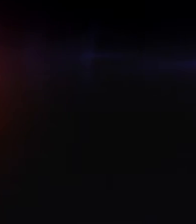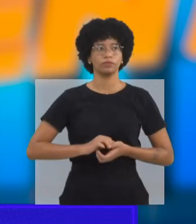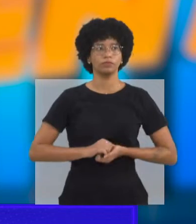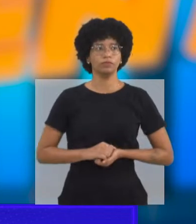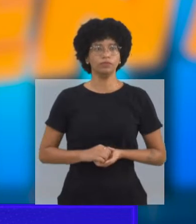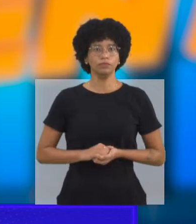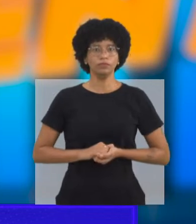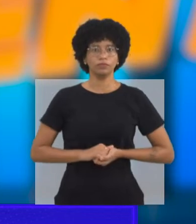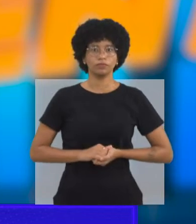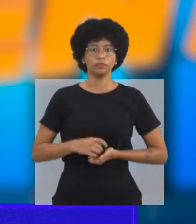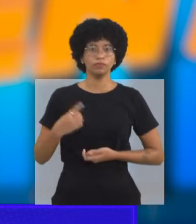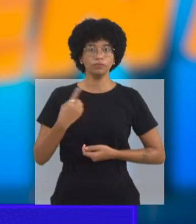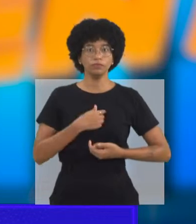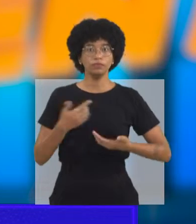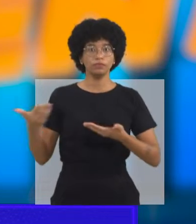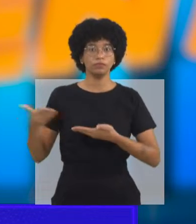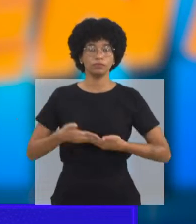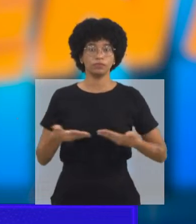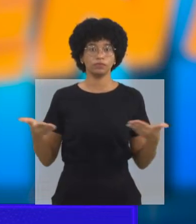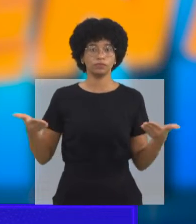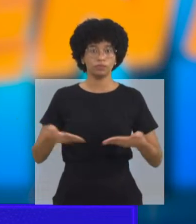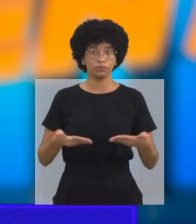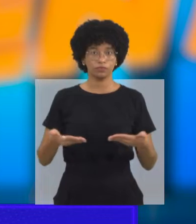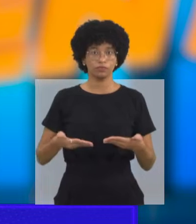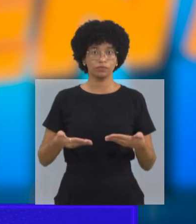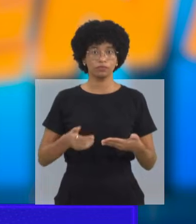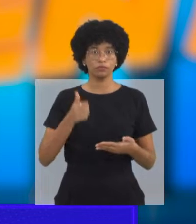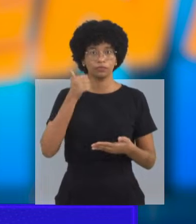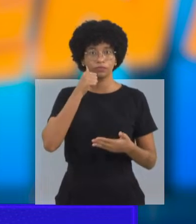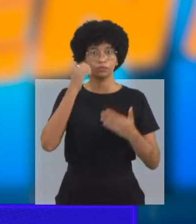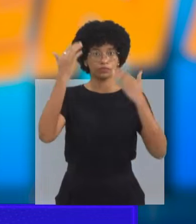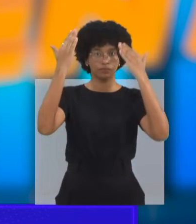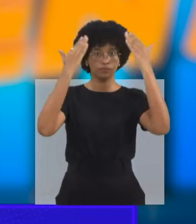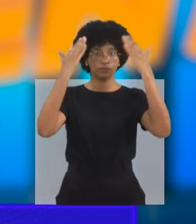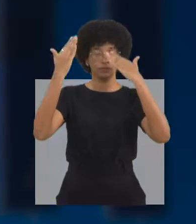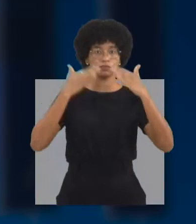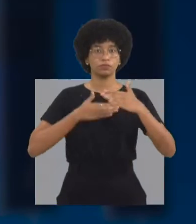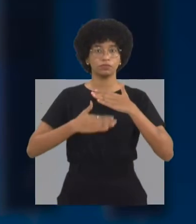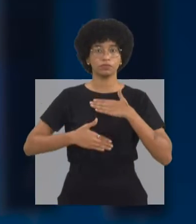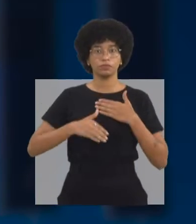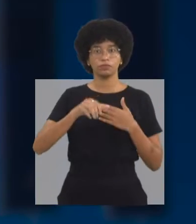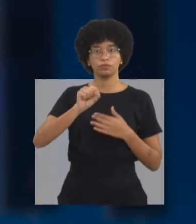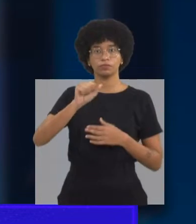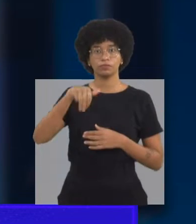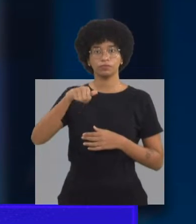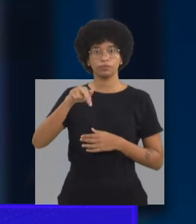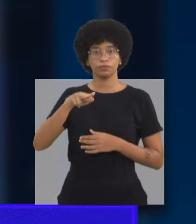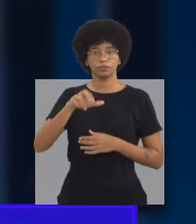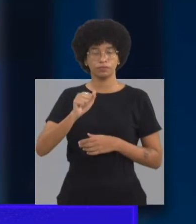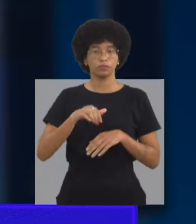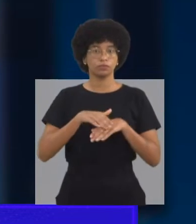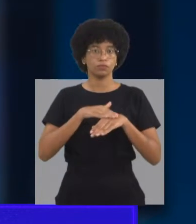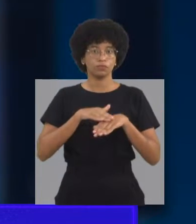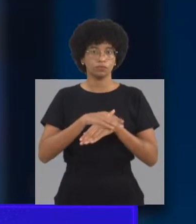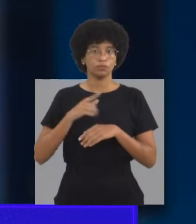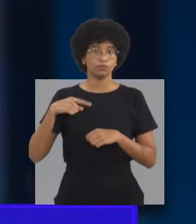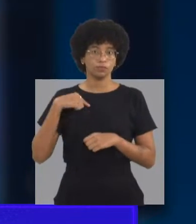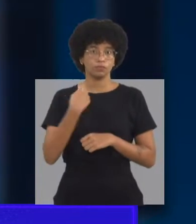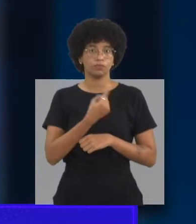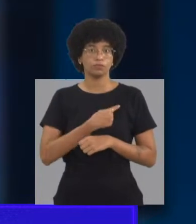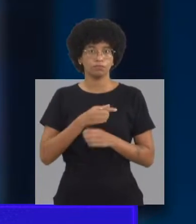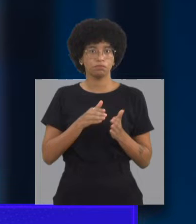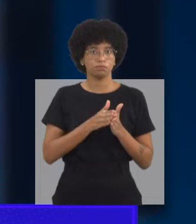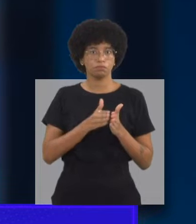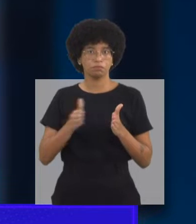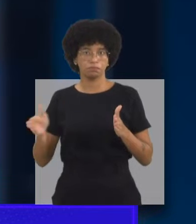A nossa convidada de hoje é a terapeuta ocupacional Samara Barros. Vai falar com a gente sobre o período